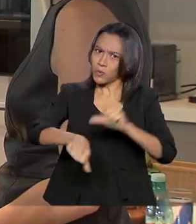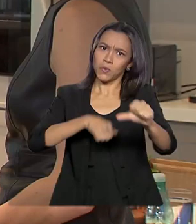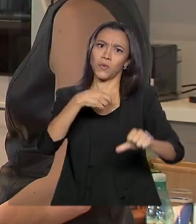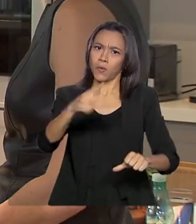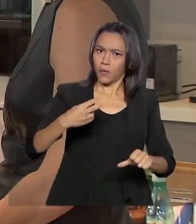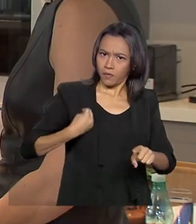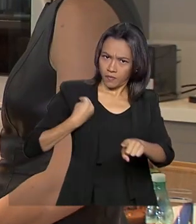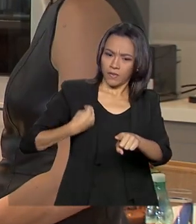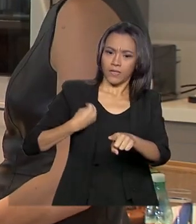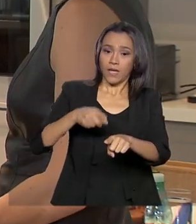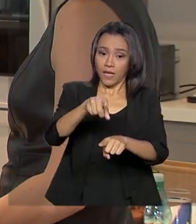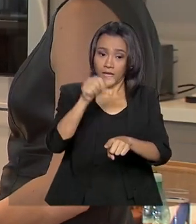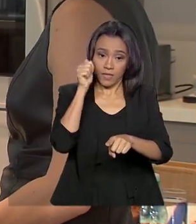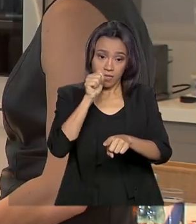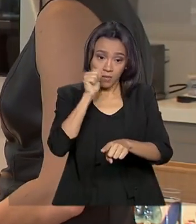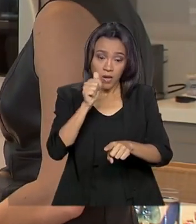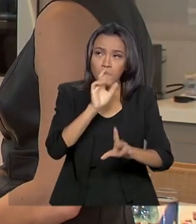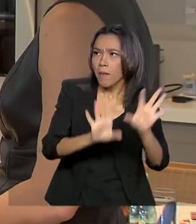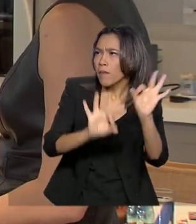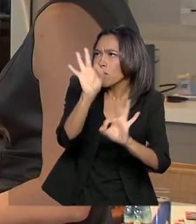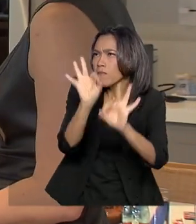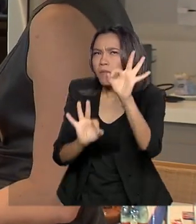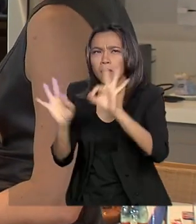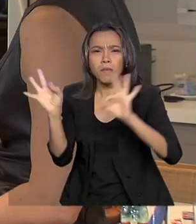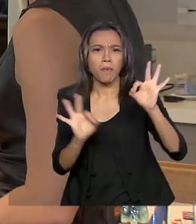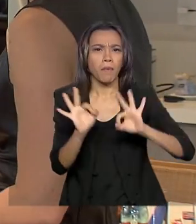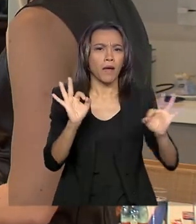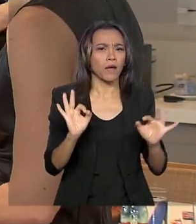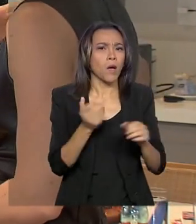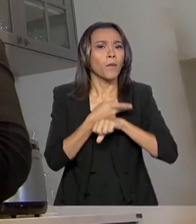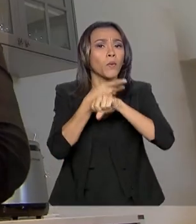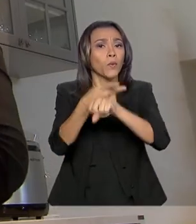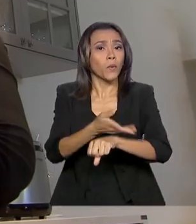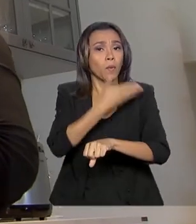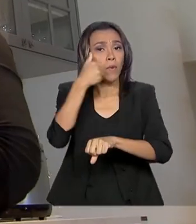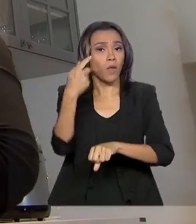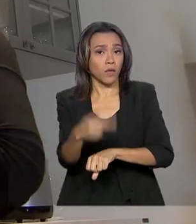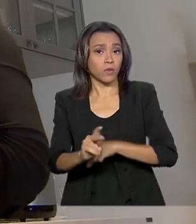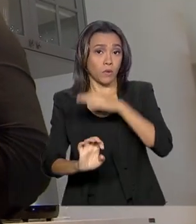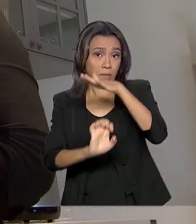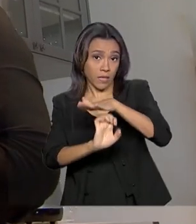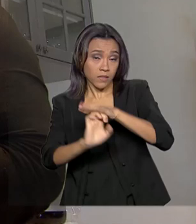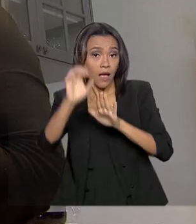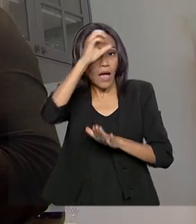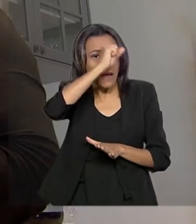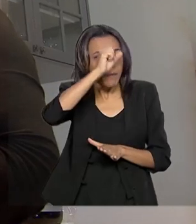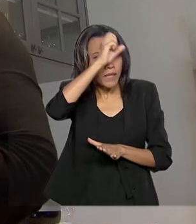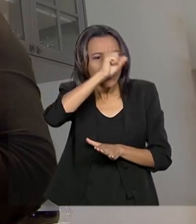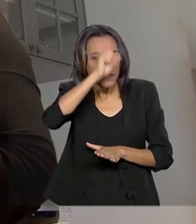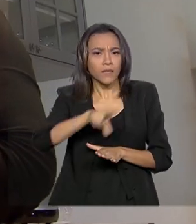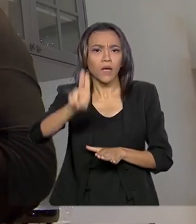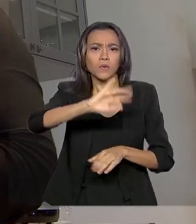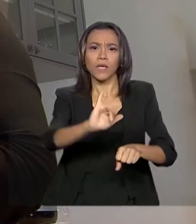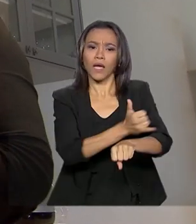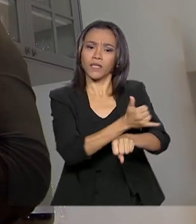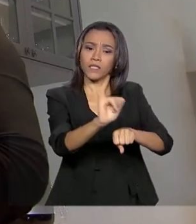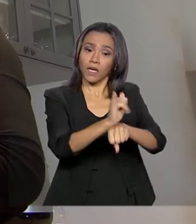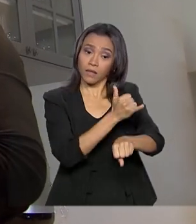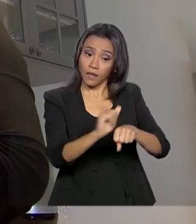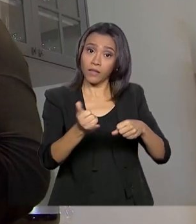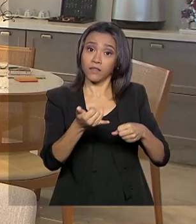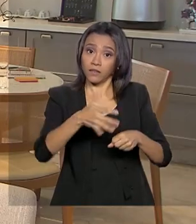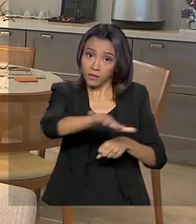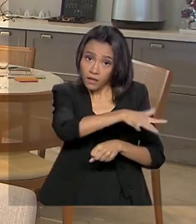Essa designer de interiores buscou melhorar a produtividade da empresa aprendendo a usar ferramentas digitais na relação